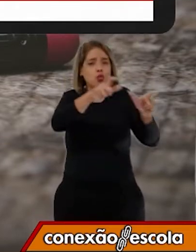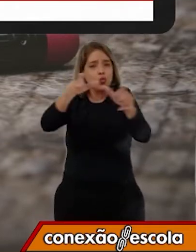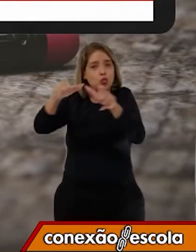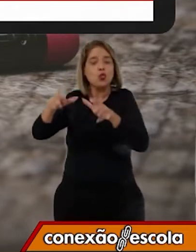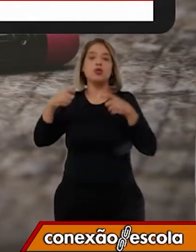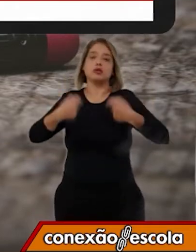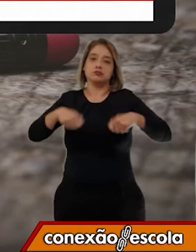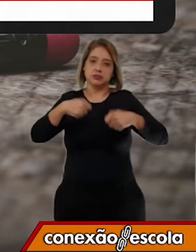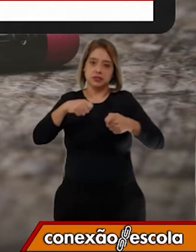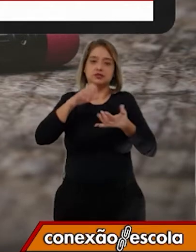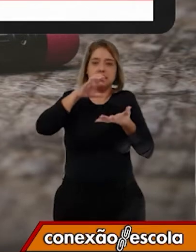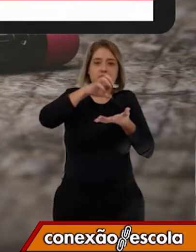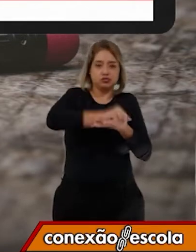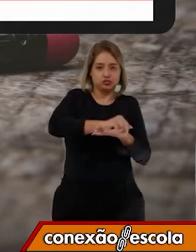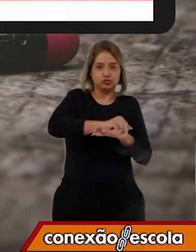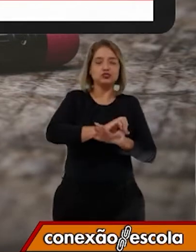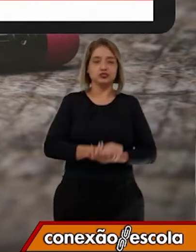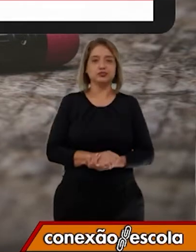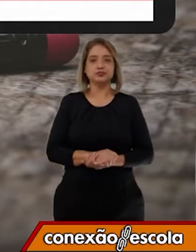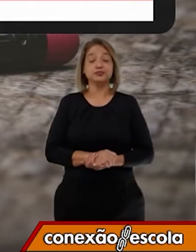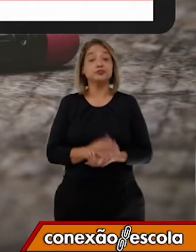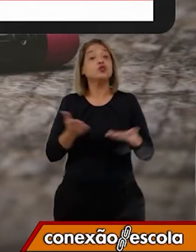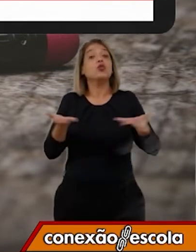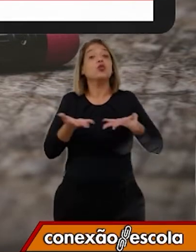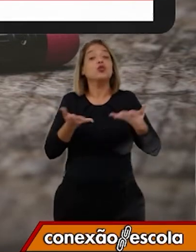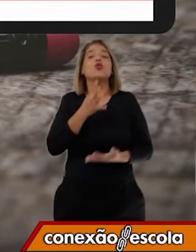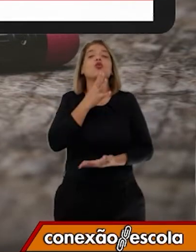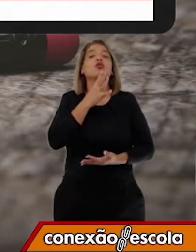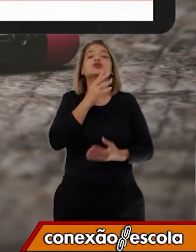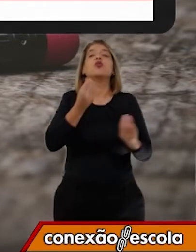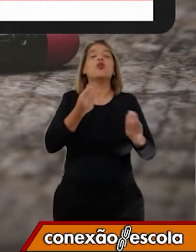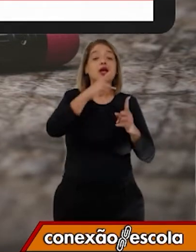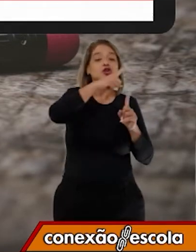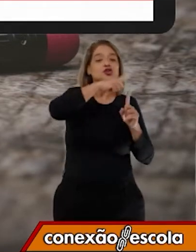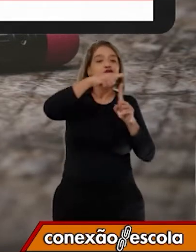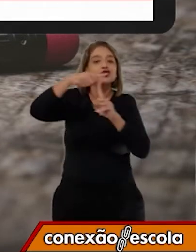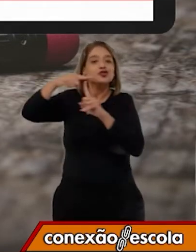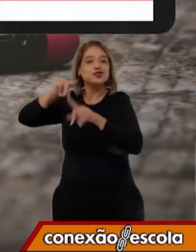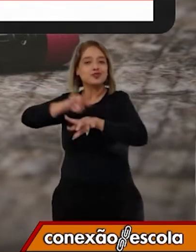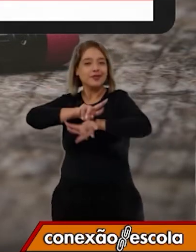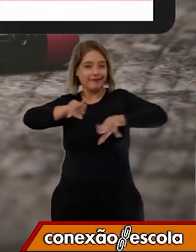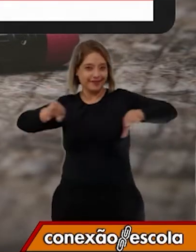registros. Então vamos conhecer alguns tipos de registros?